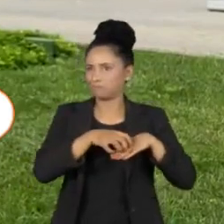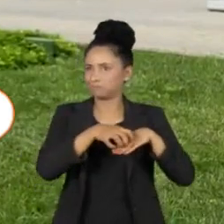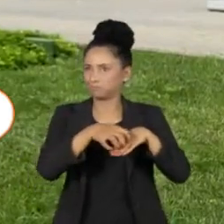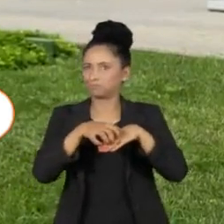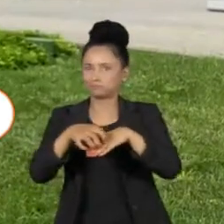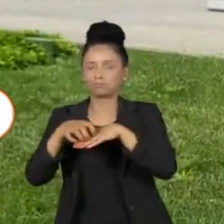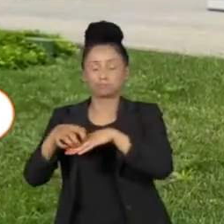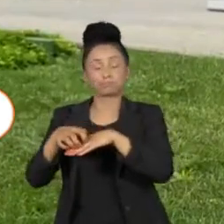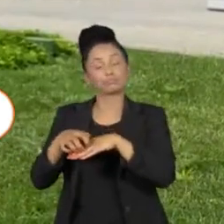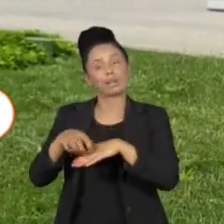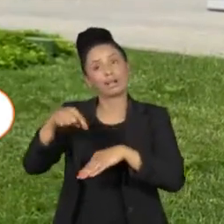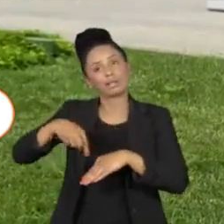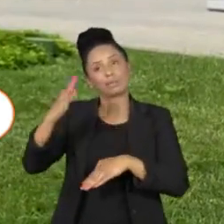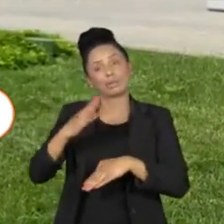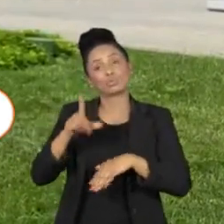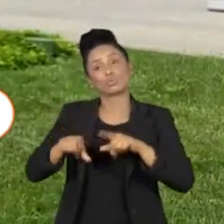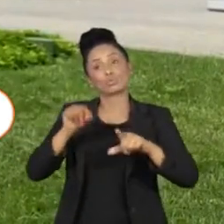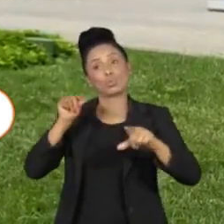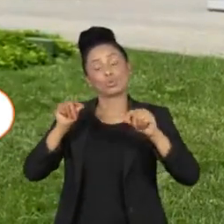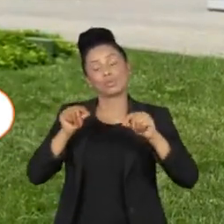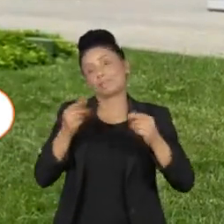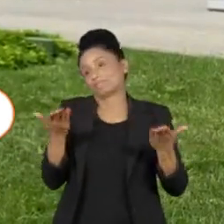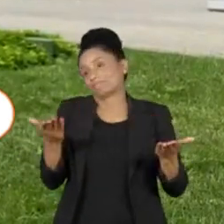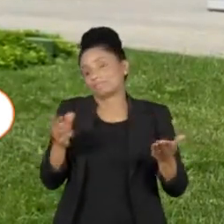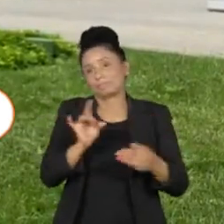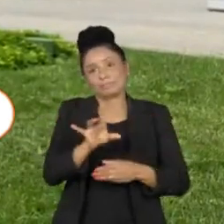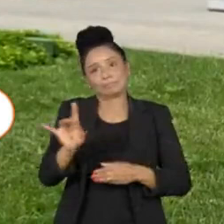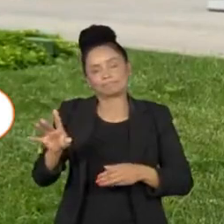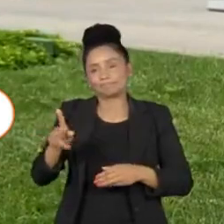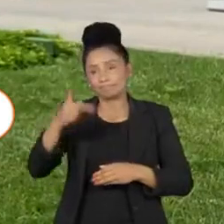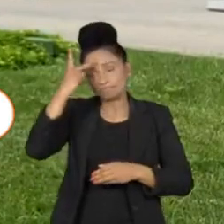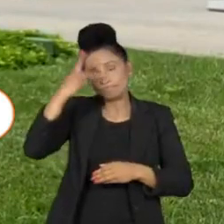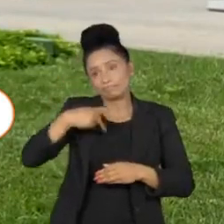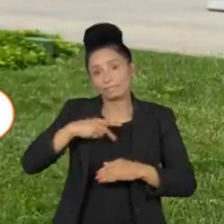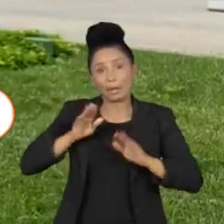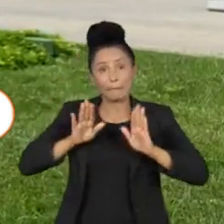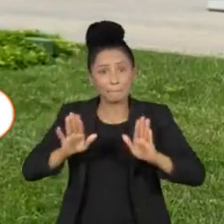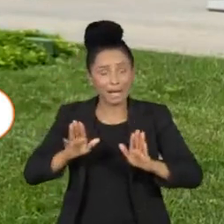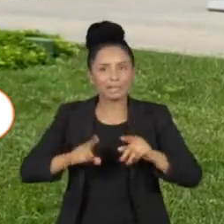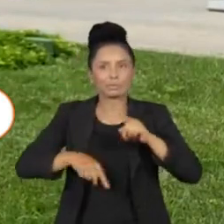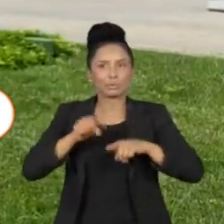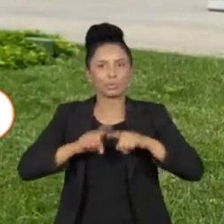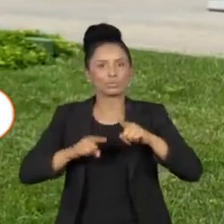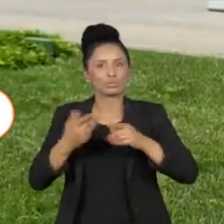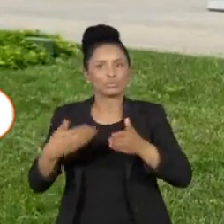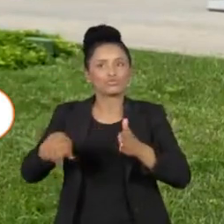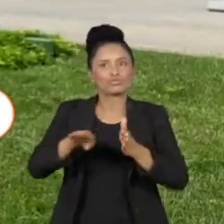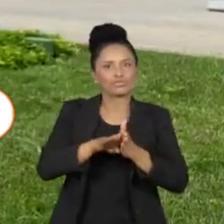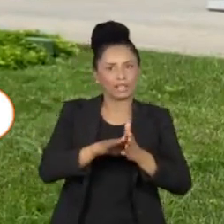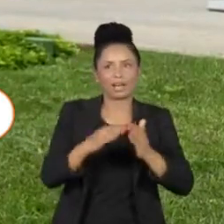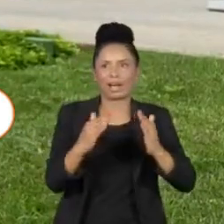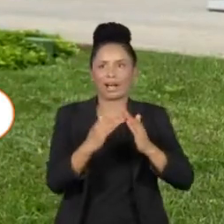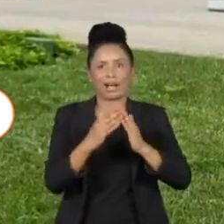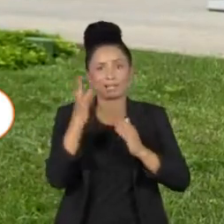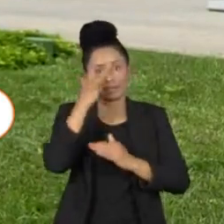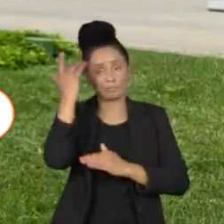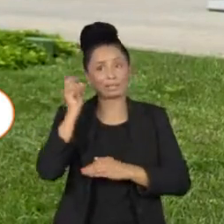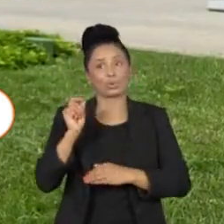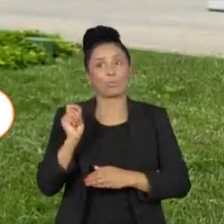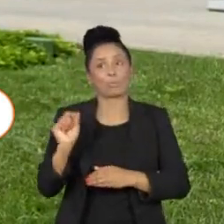transporte fica mais elevado e, claro, o produto também chega para o consumidor com um preço mais alto. Edu, com